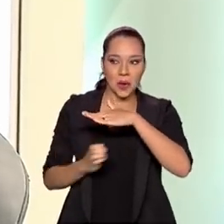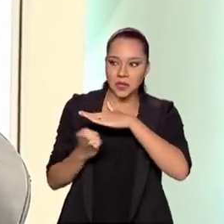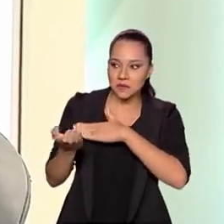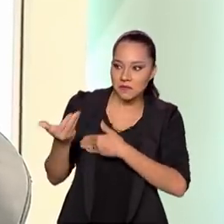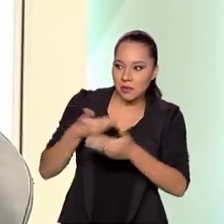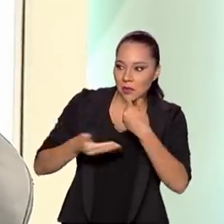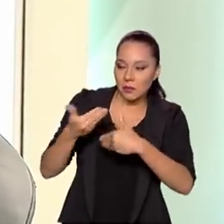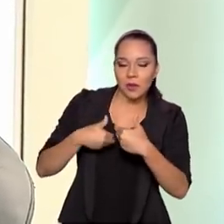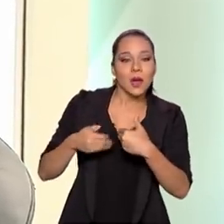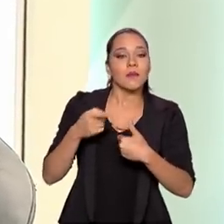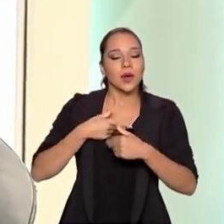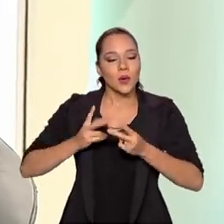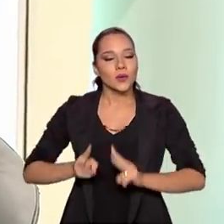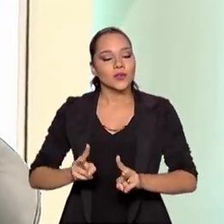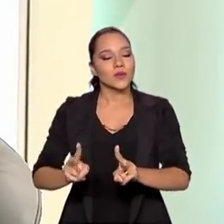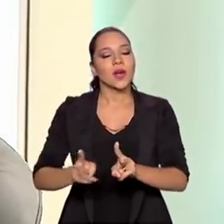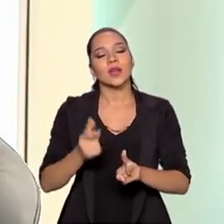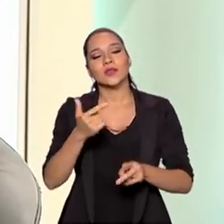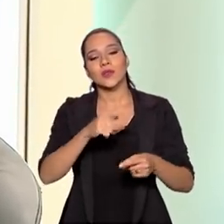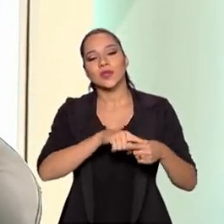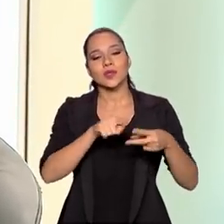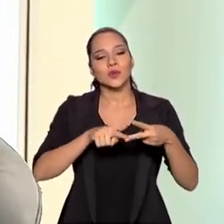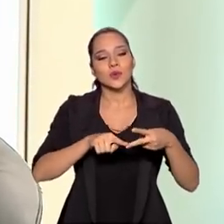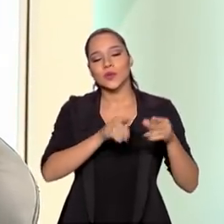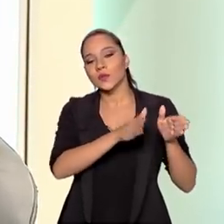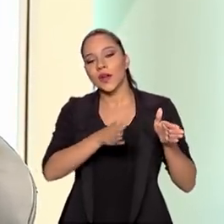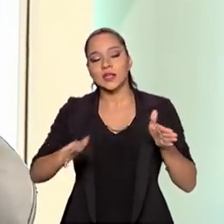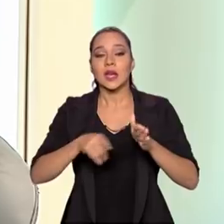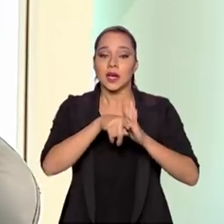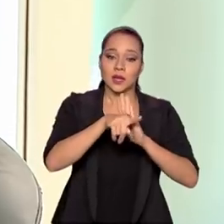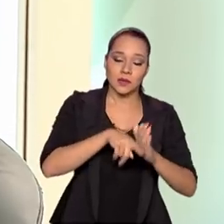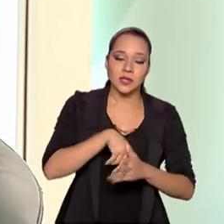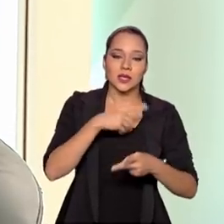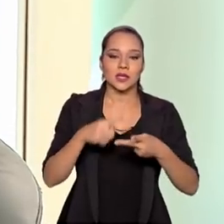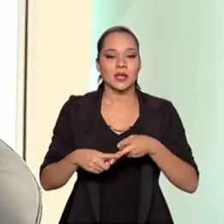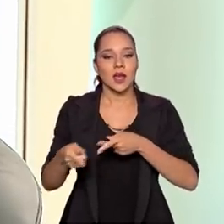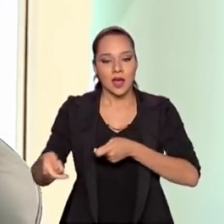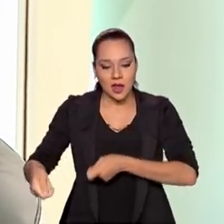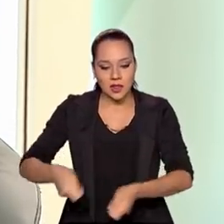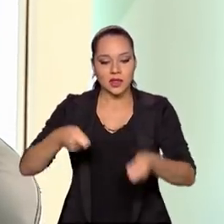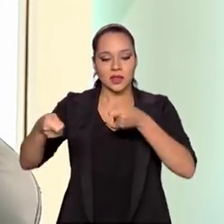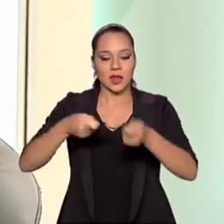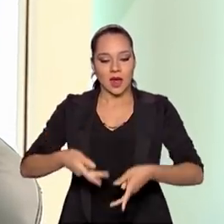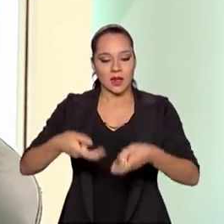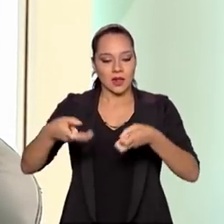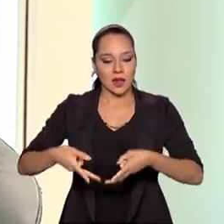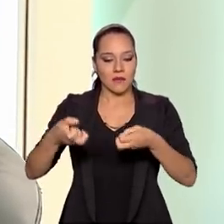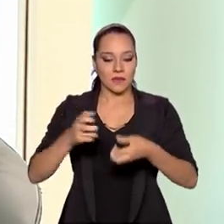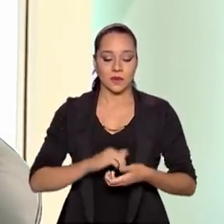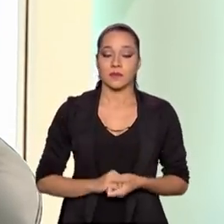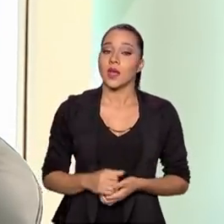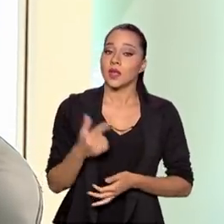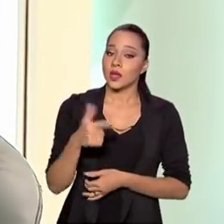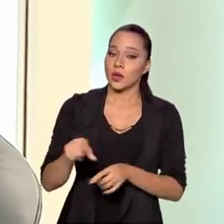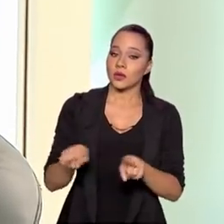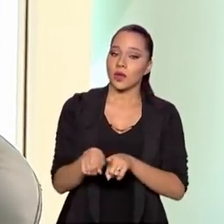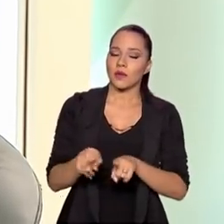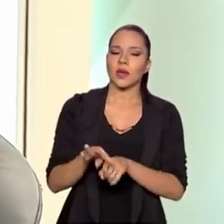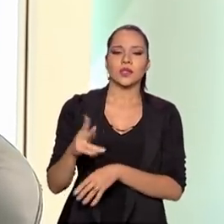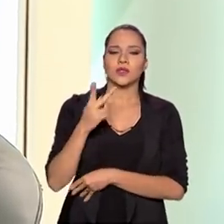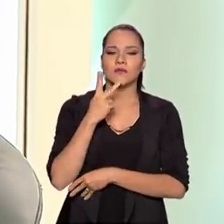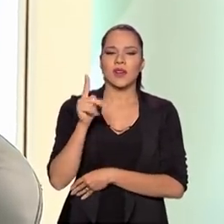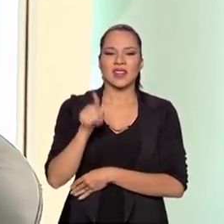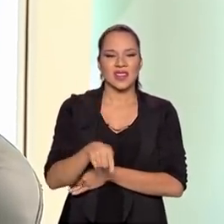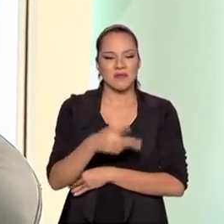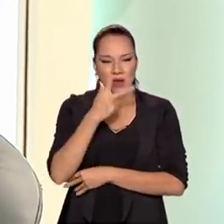exatamente para dar continuidade às outras duas fases, que é a da pesquisa e a da lavra. Temos também outras questões relacionadas ao que a gente diz